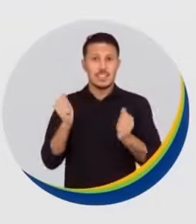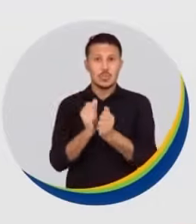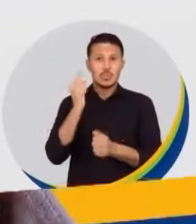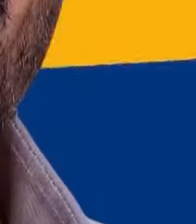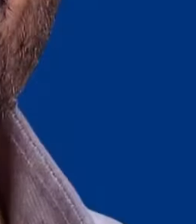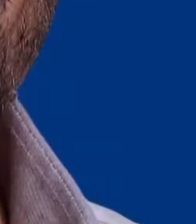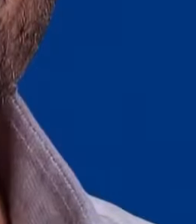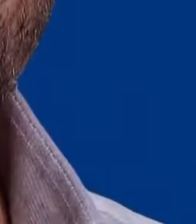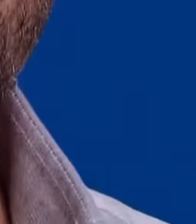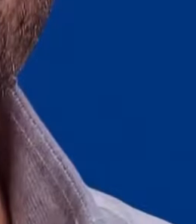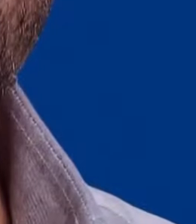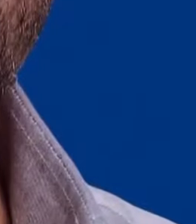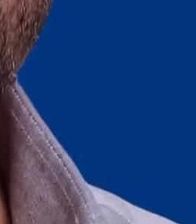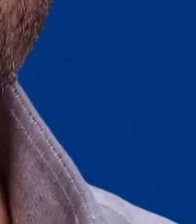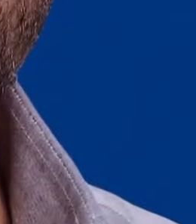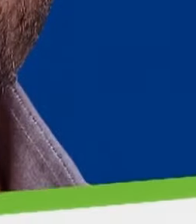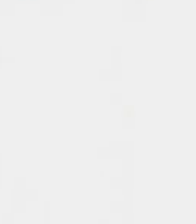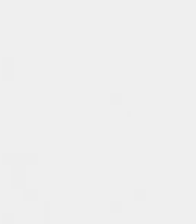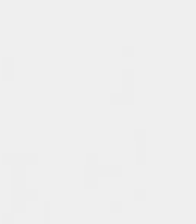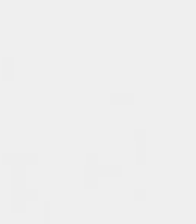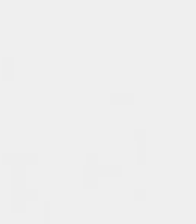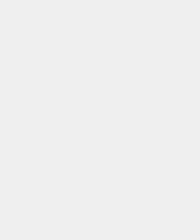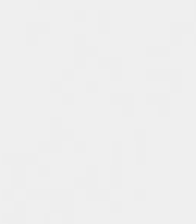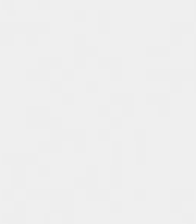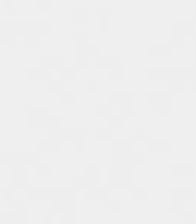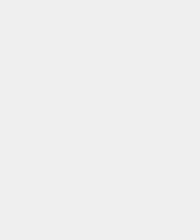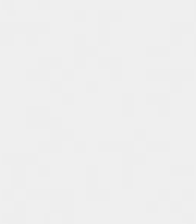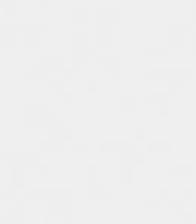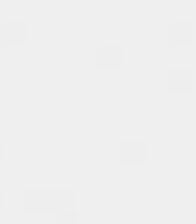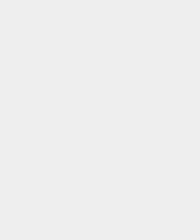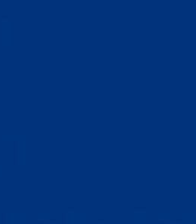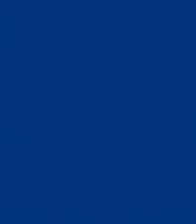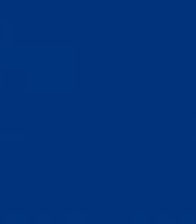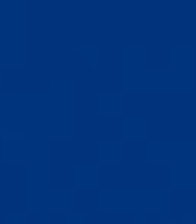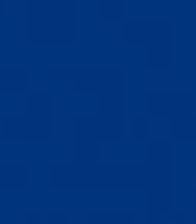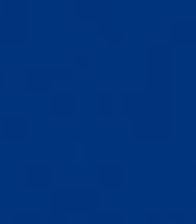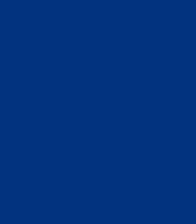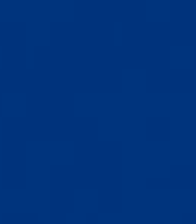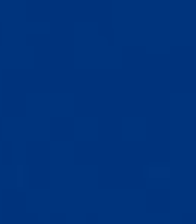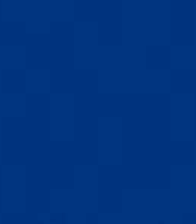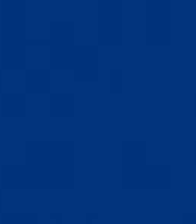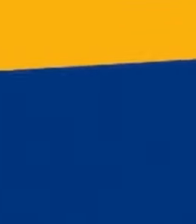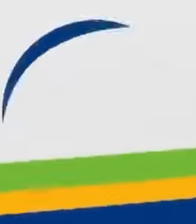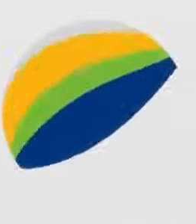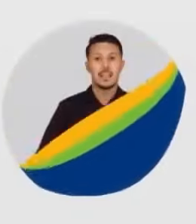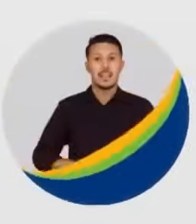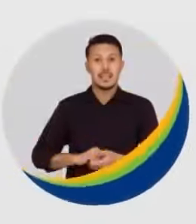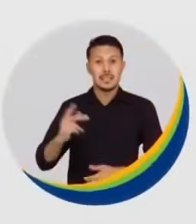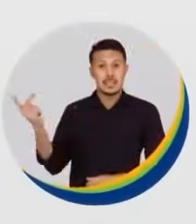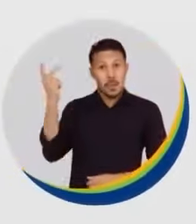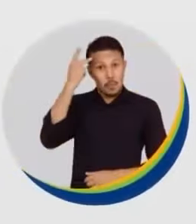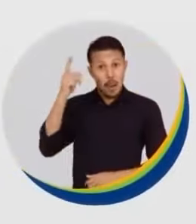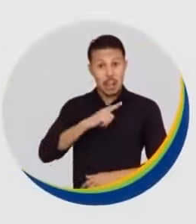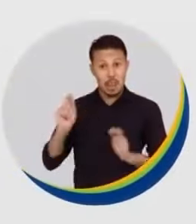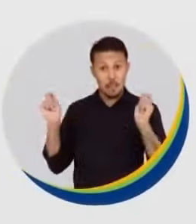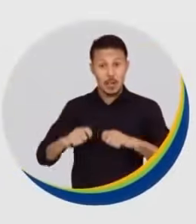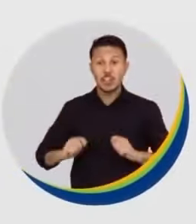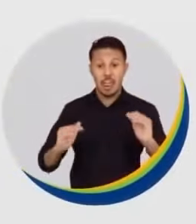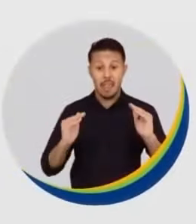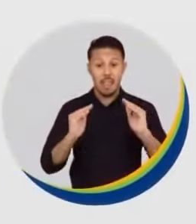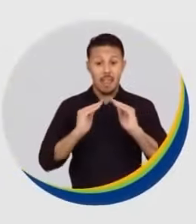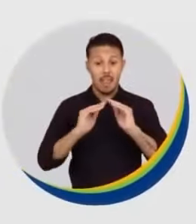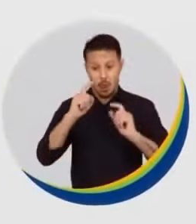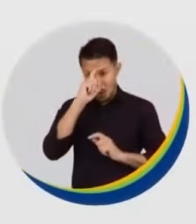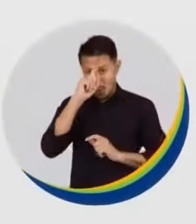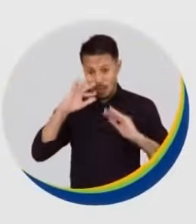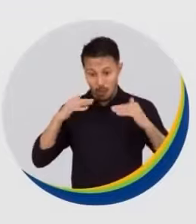Nunes, 15. Vote PSD 55. PSD 55. São Paulo pode ter hospital para